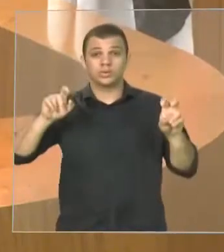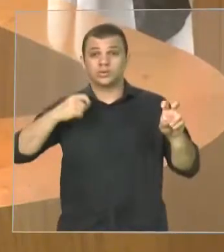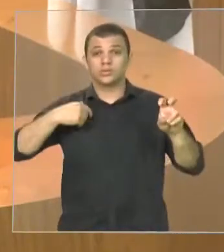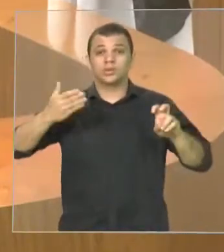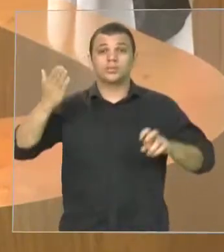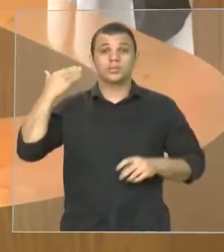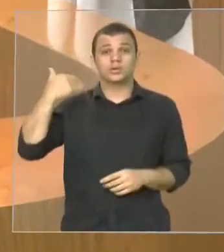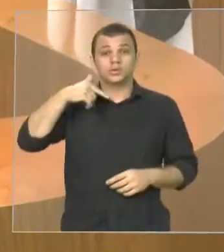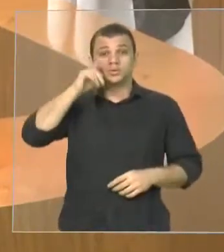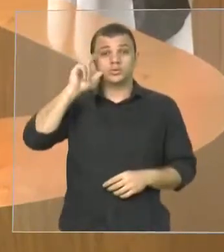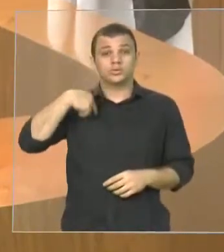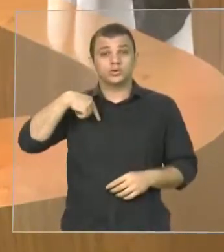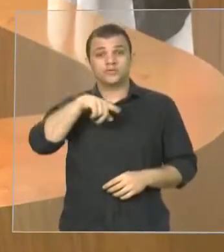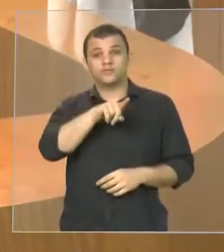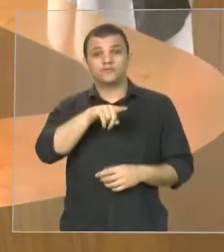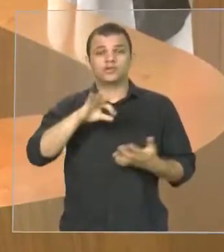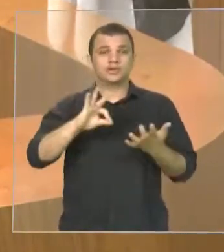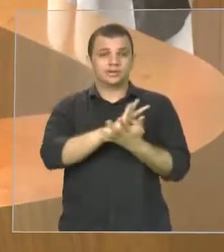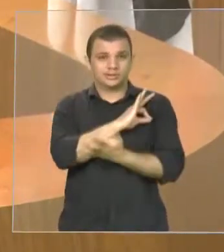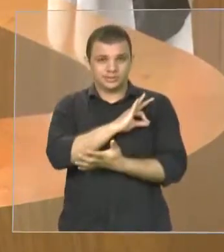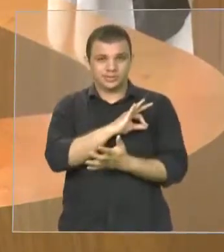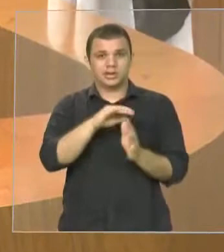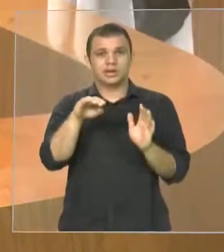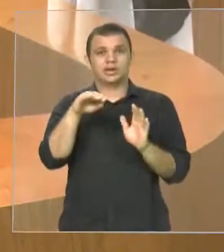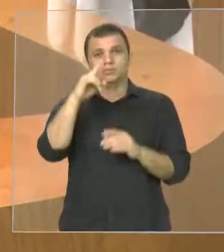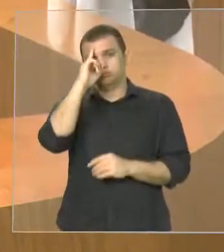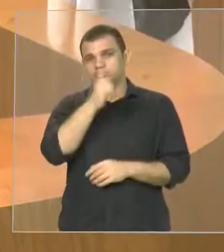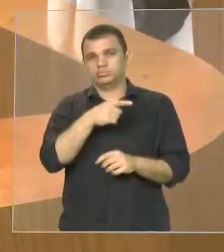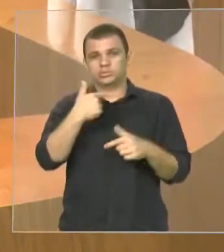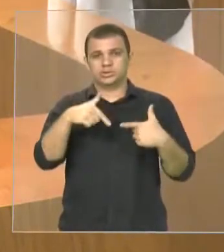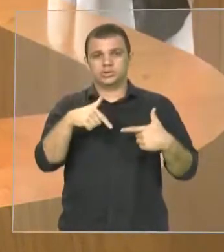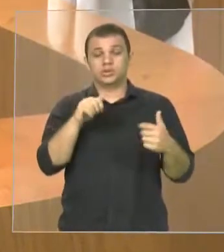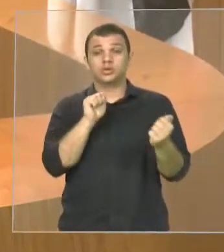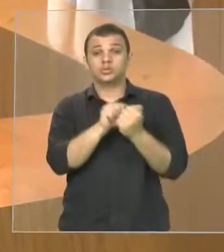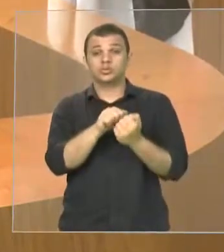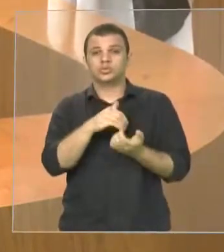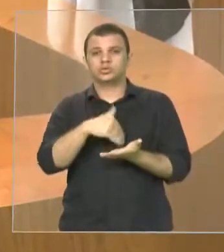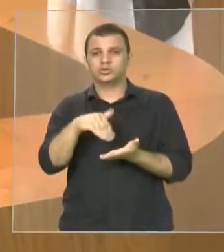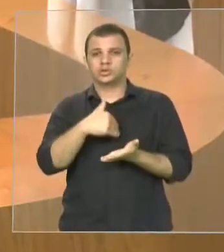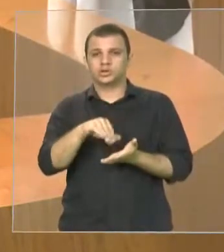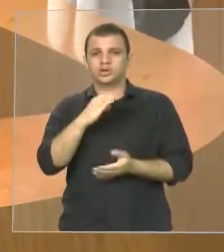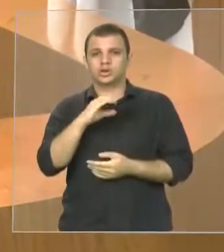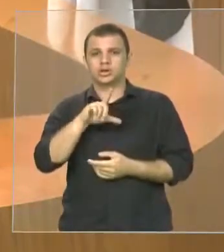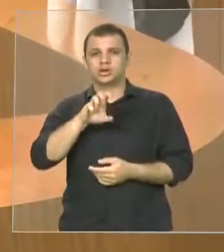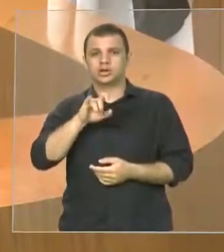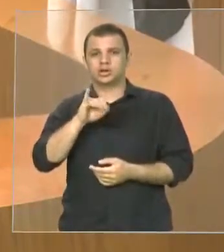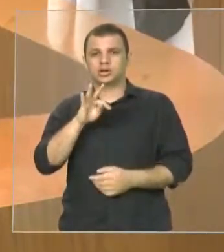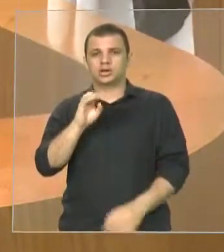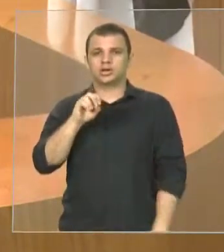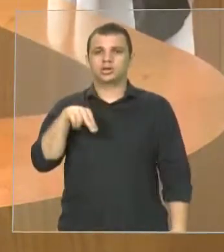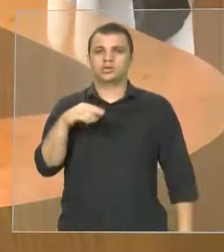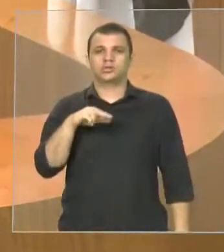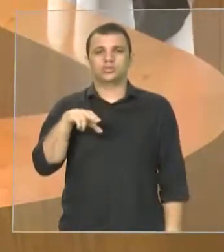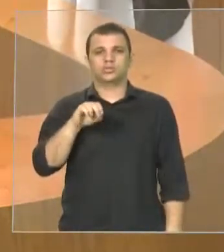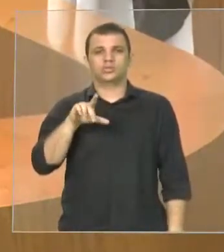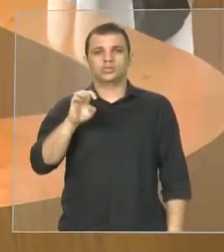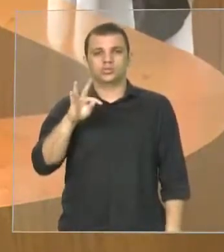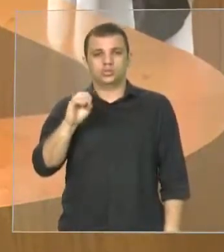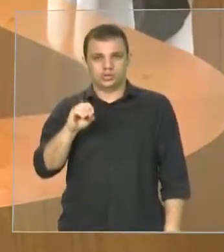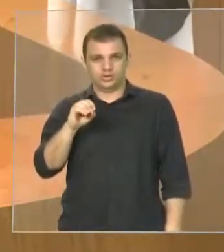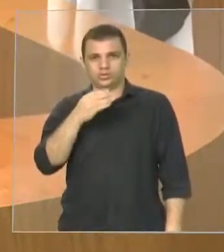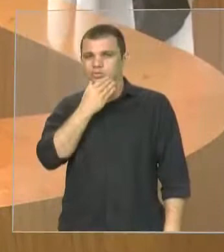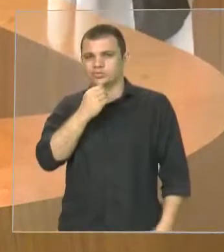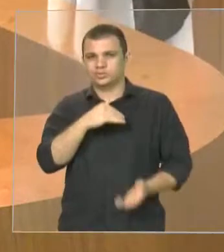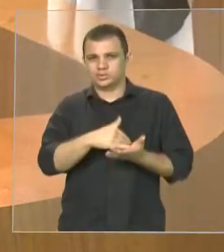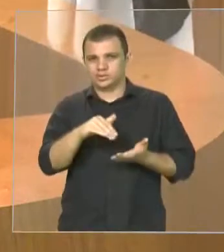serviço acompanhando o secretário Cleito Noleto de Infraestrutura o ex-deputado